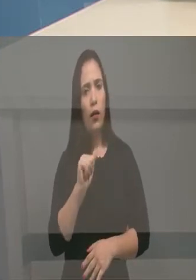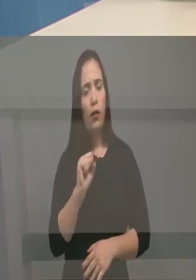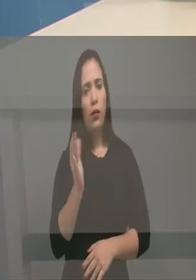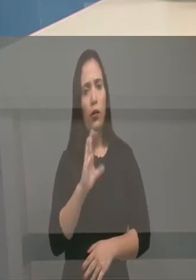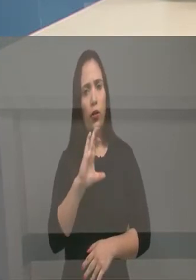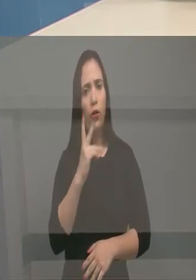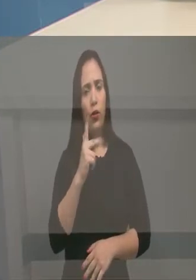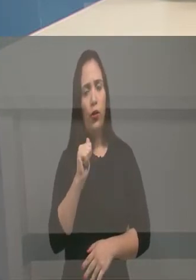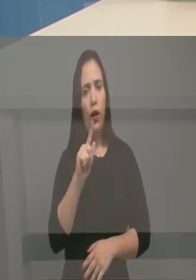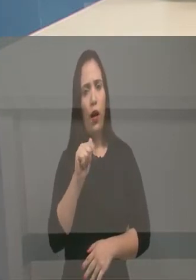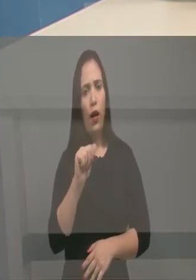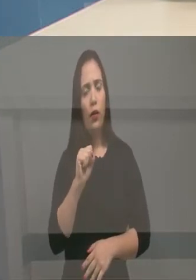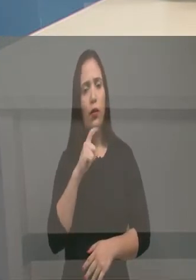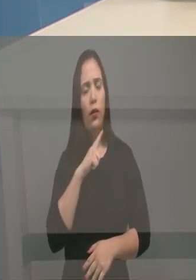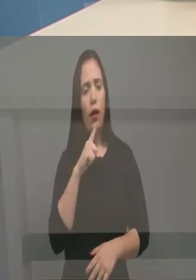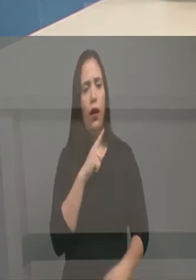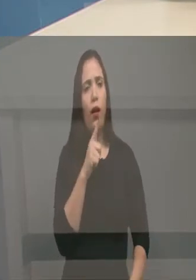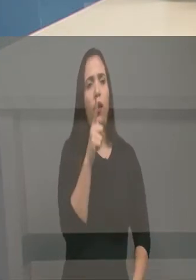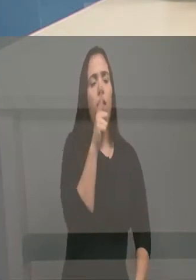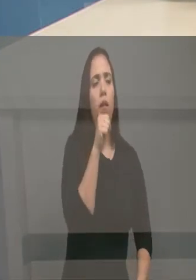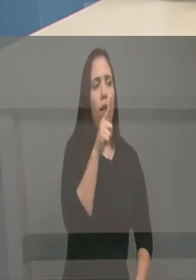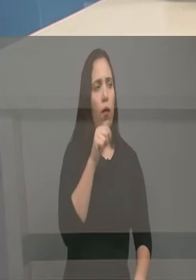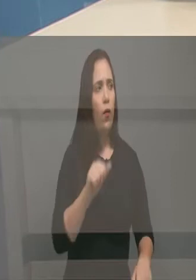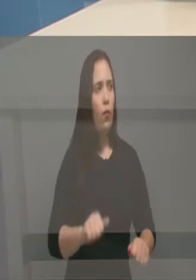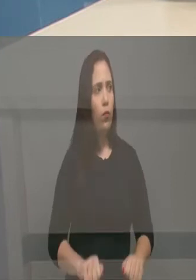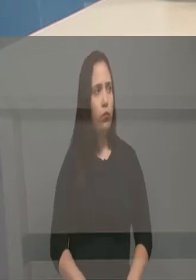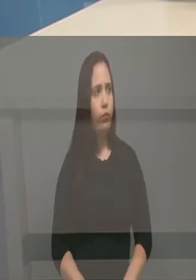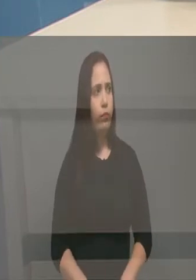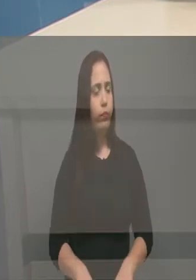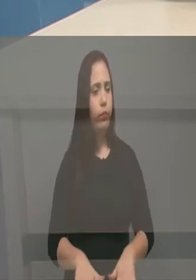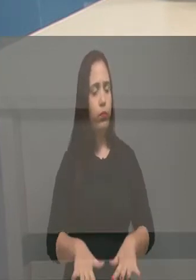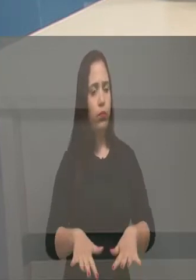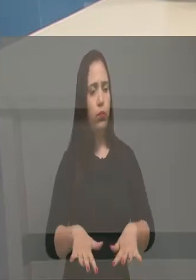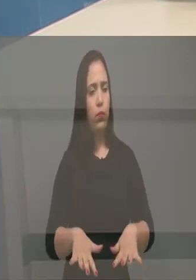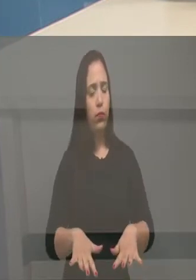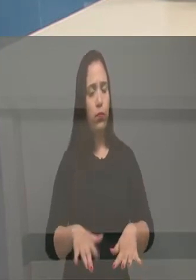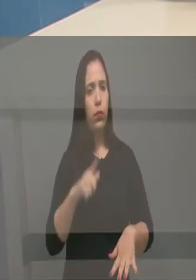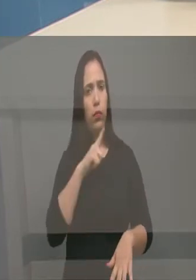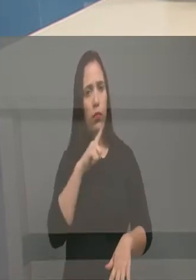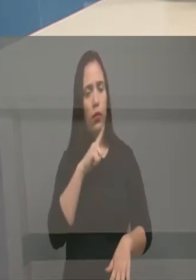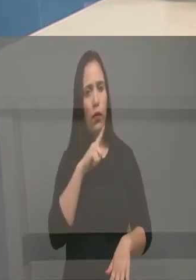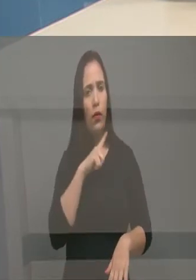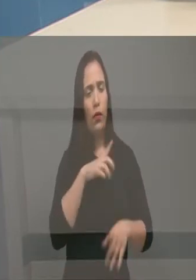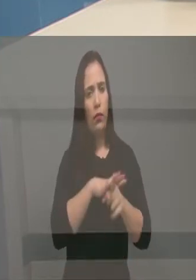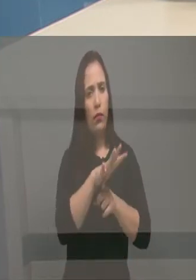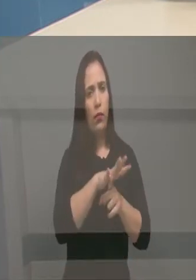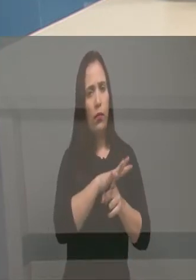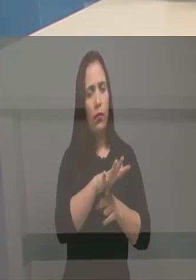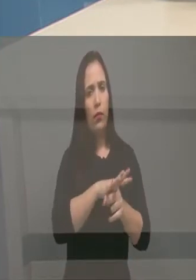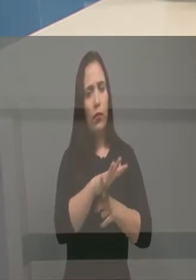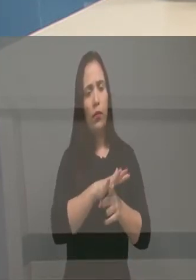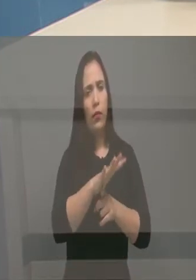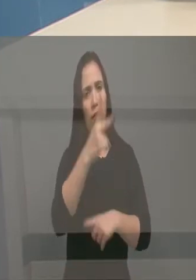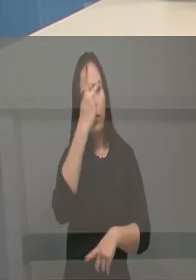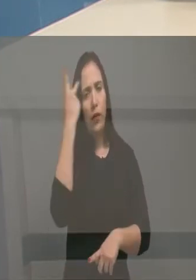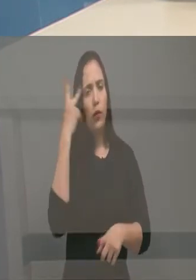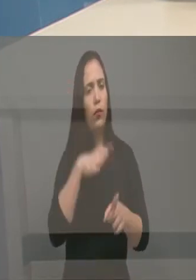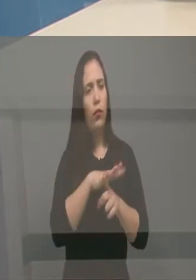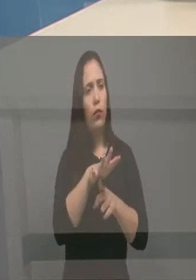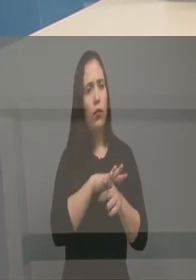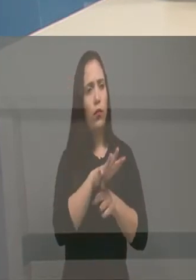inundando o Brasil todo, a devoção à Santa Chaga. O senhor fez uma doação, inclusive, ele está vindo aqui, né?